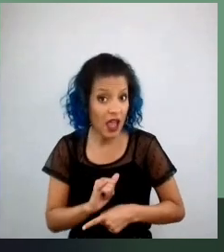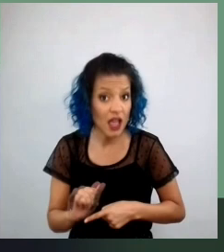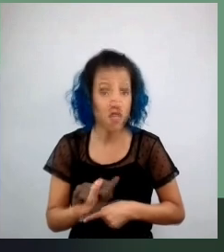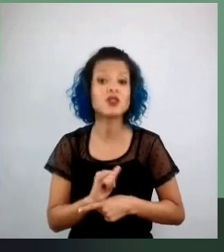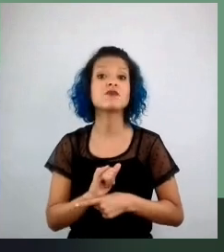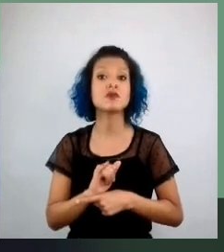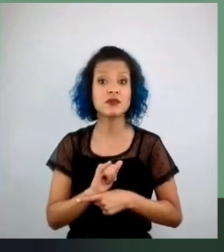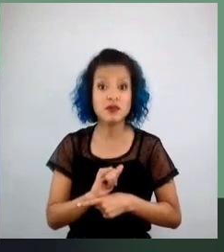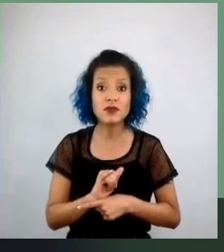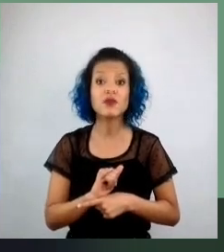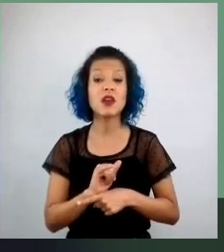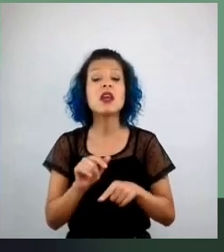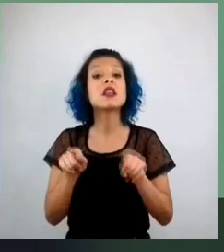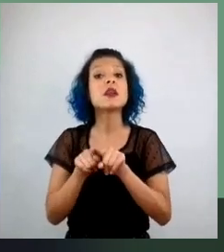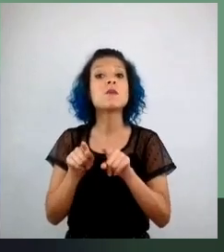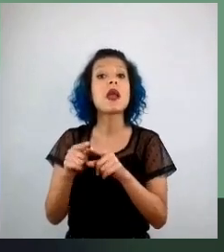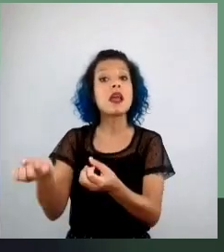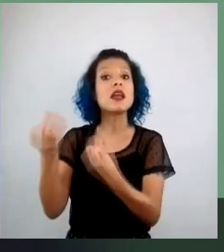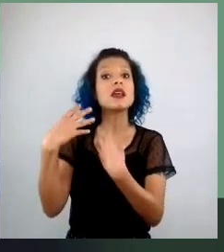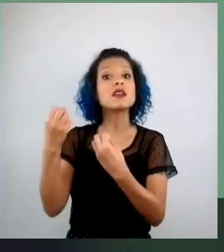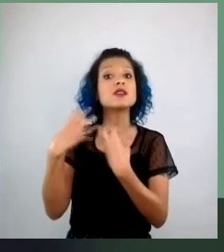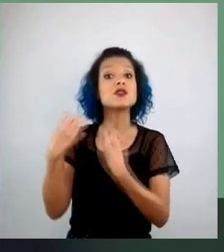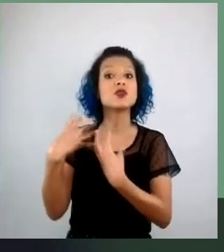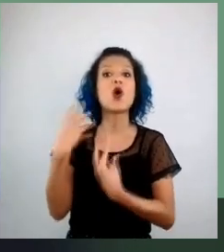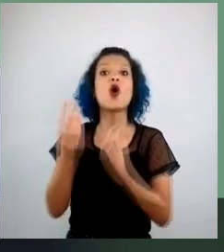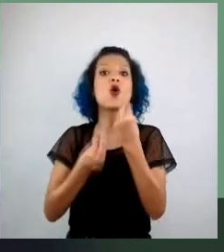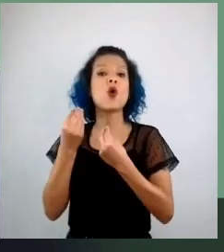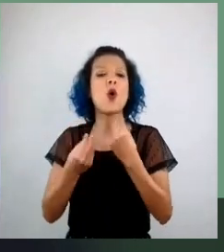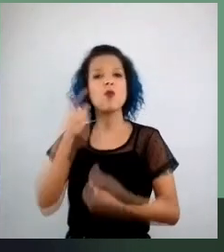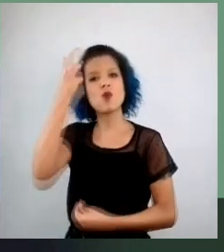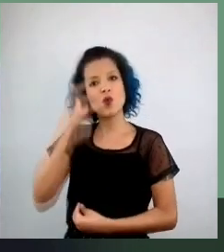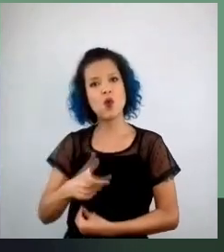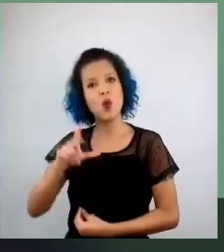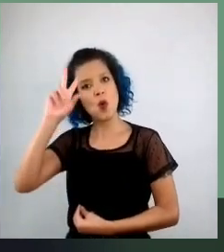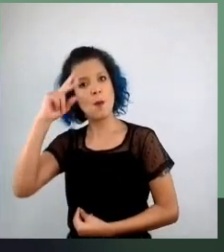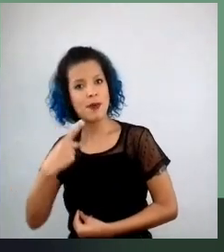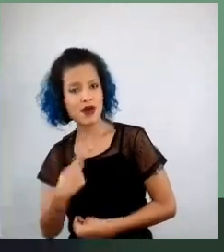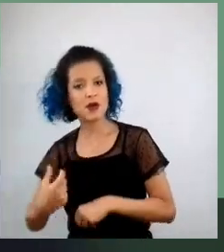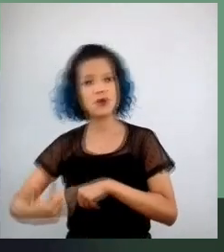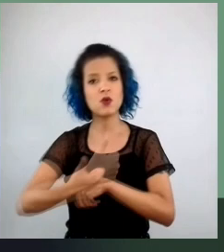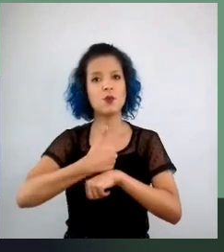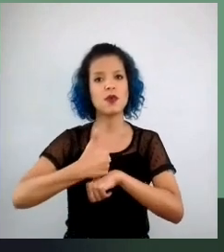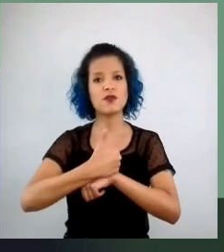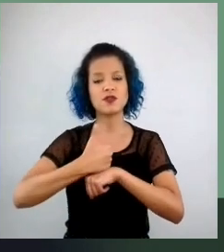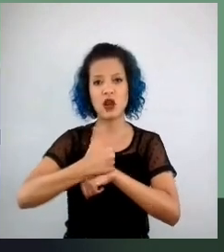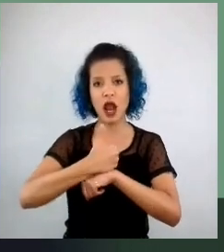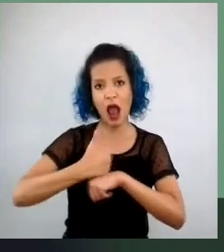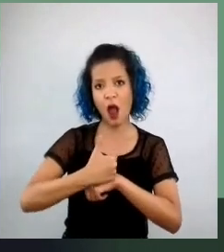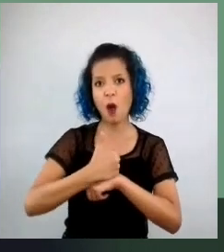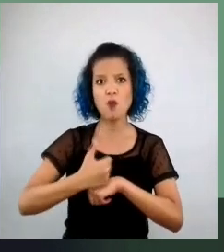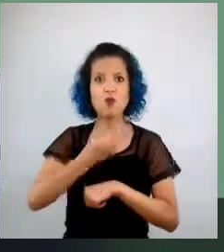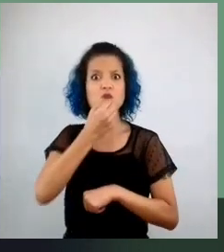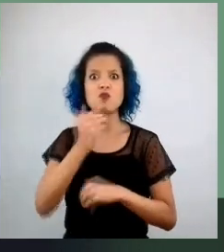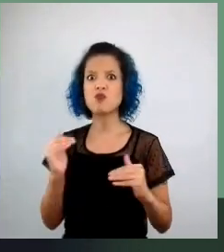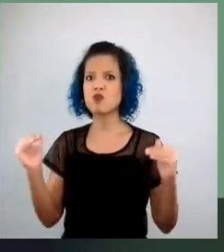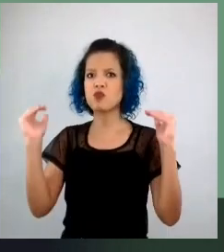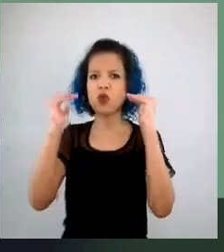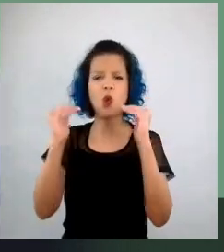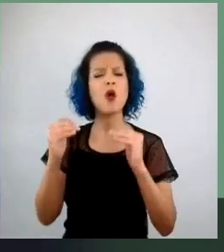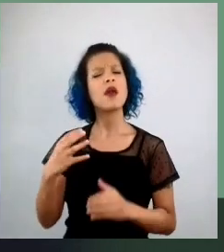me ensinou a ser ser humano, a ser uma profissional, ao caráter, a